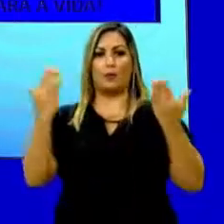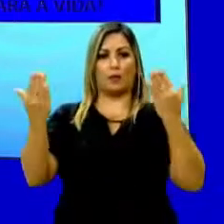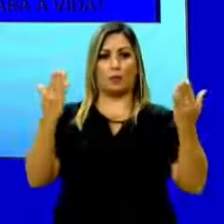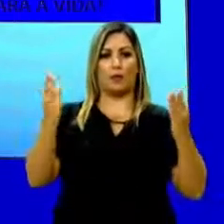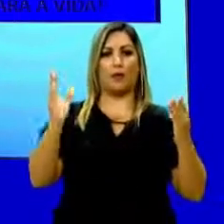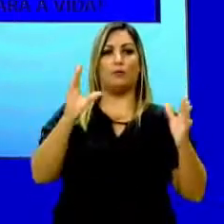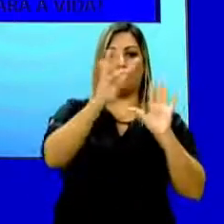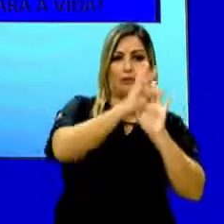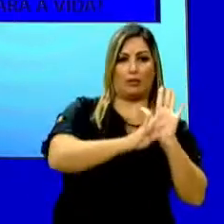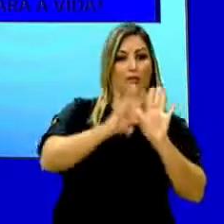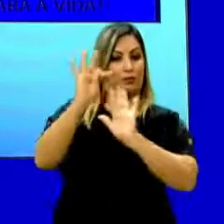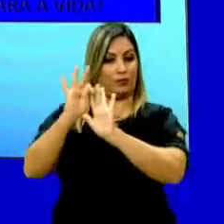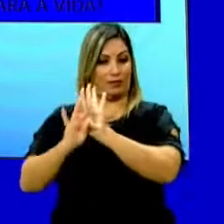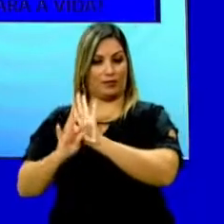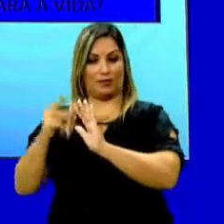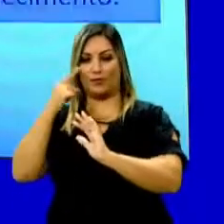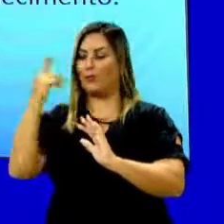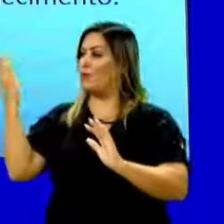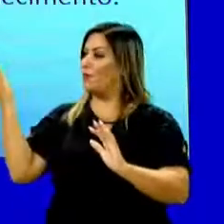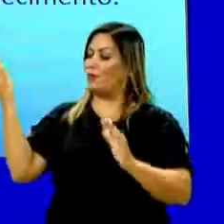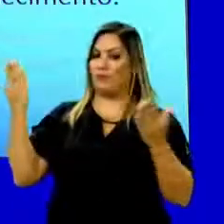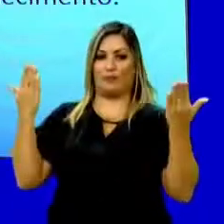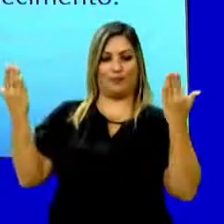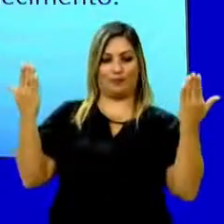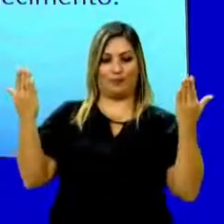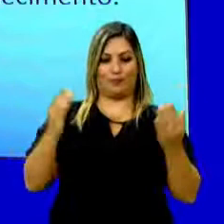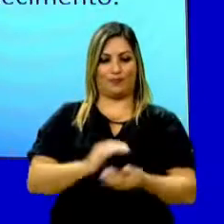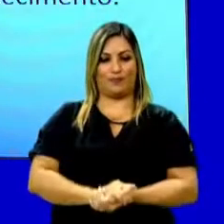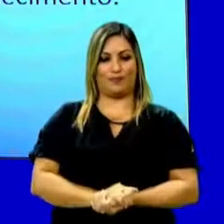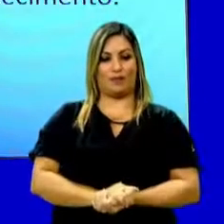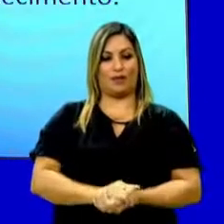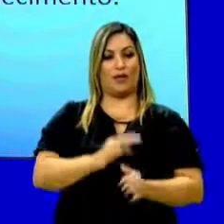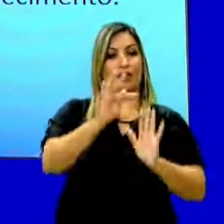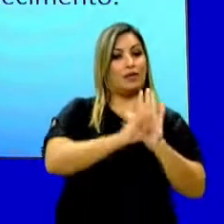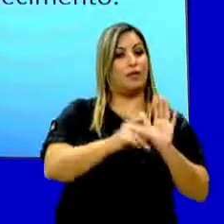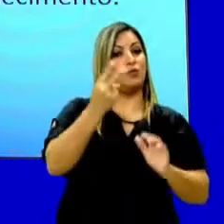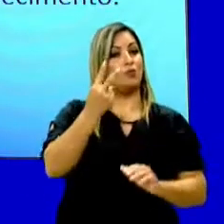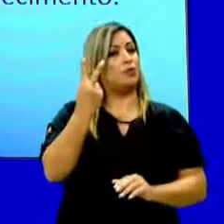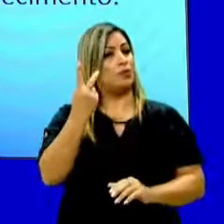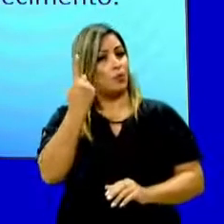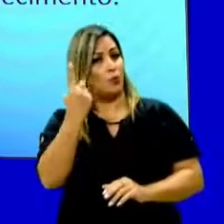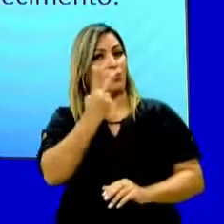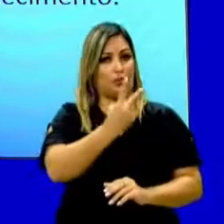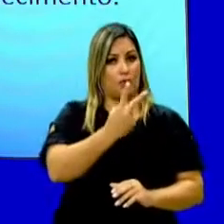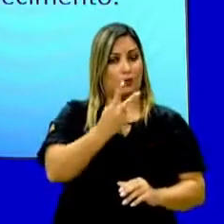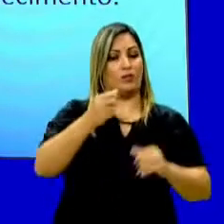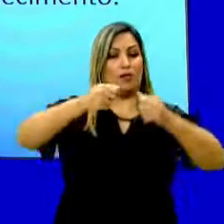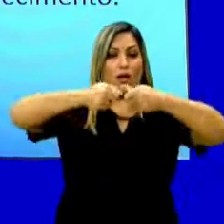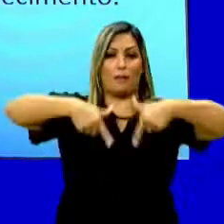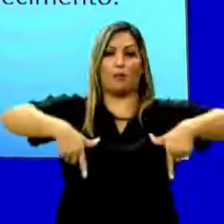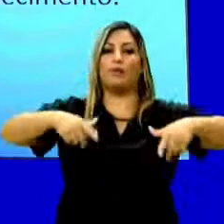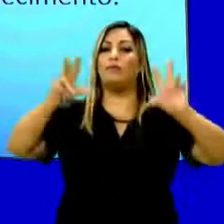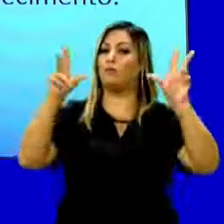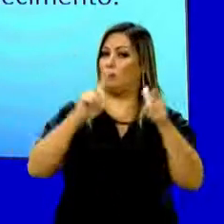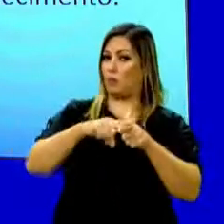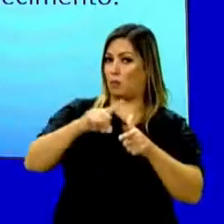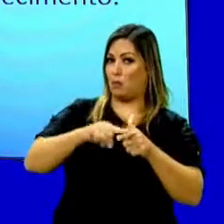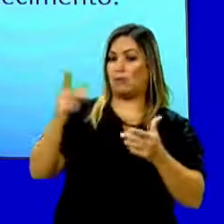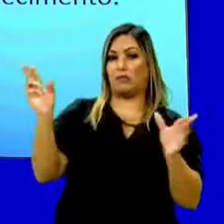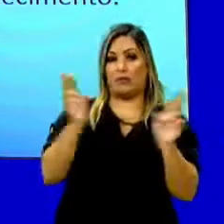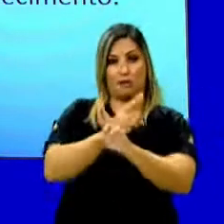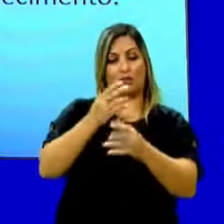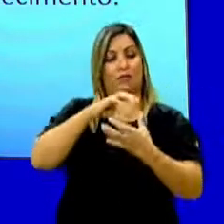texto com o outro, vamos ver como que fica. O texto 1 e 2 abordam problemas relacionados ao